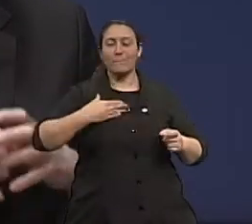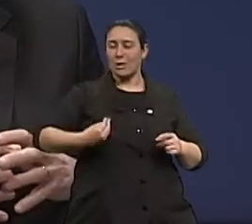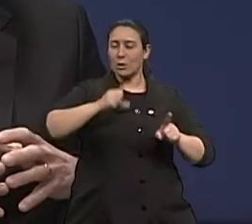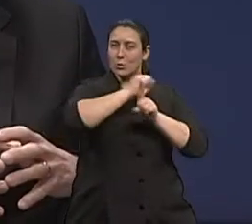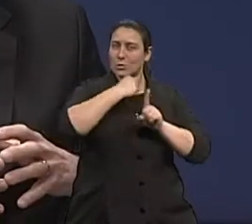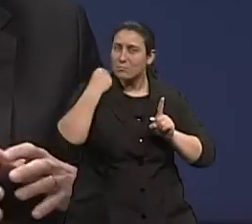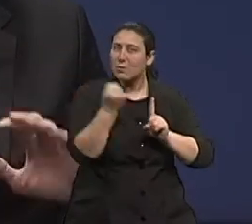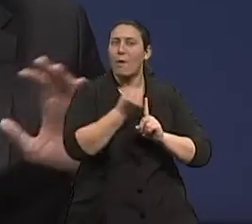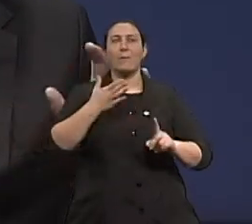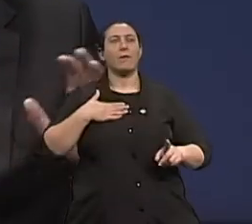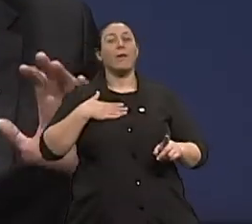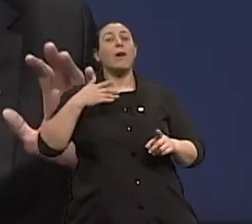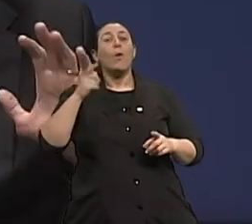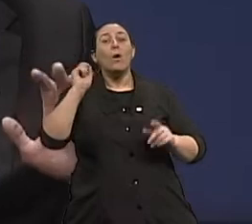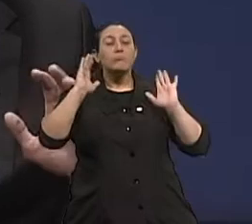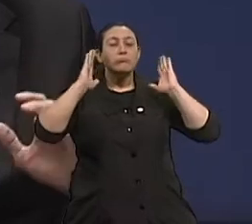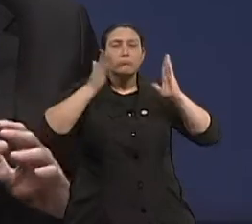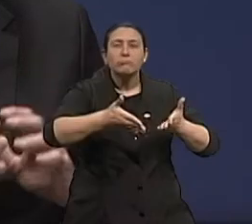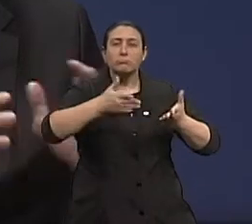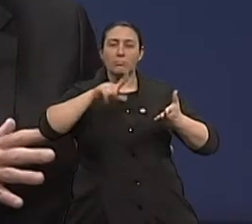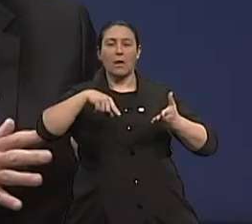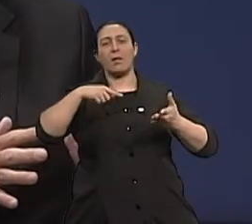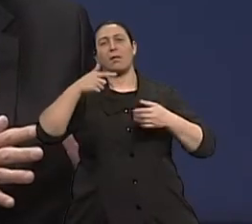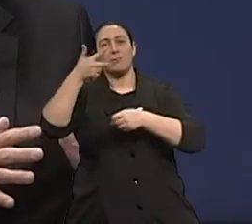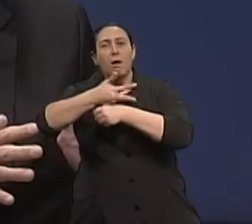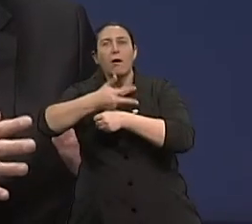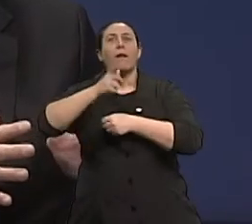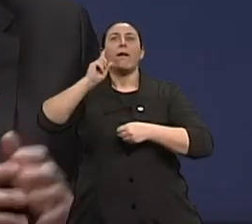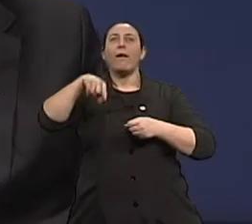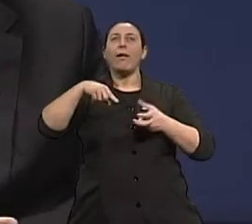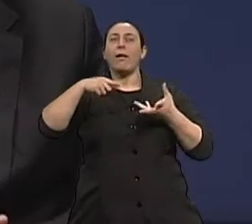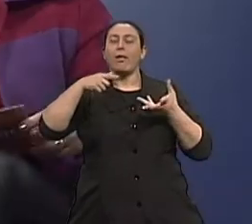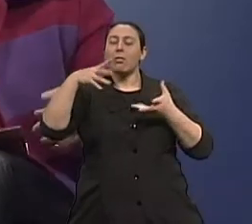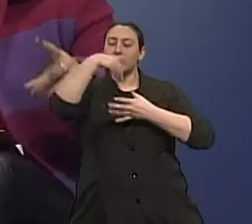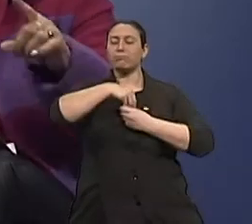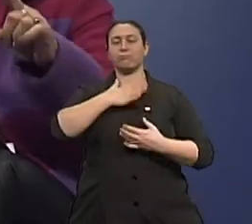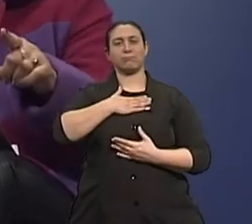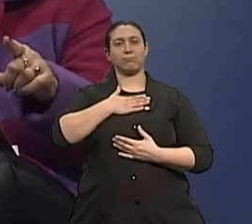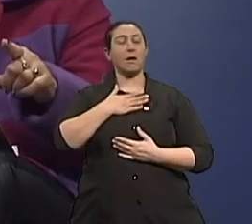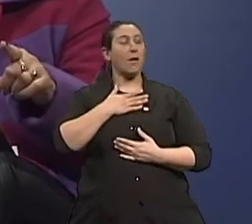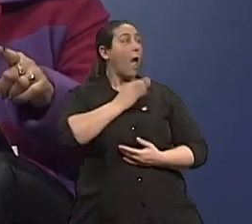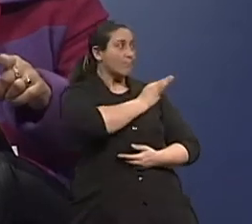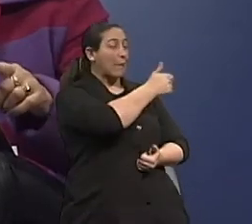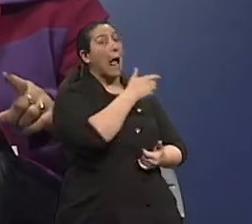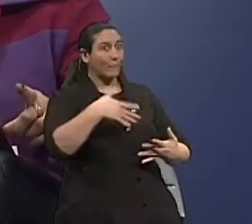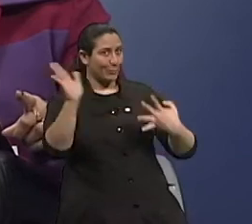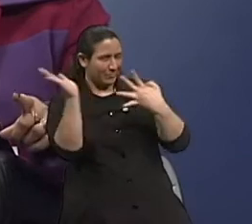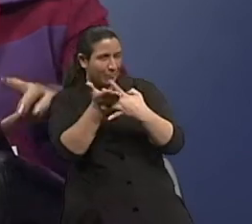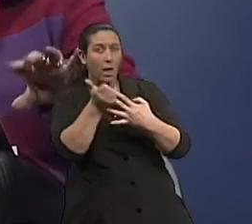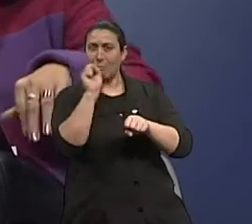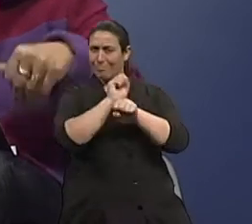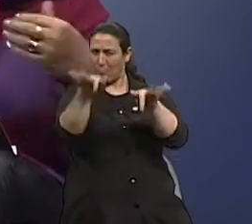geriátrico, é um indicador paupérrimo da idade do indivíduo. Maravilha. Isso aí. Mas não só um pequeno intervalo. Não, não